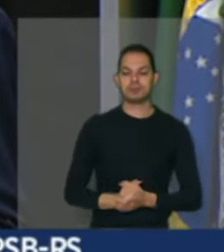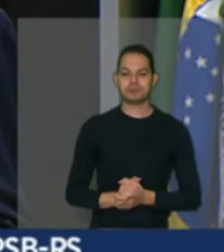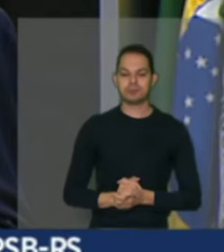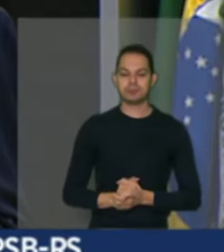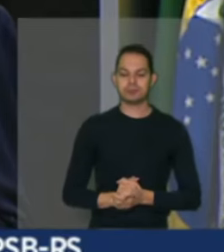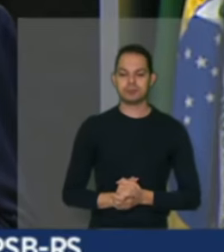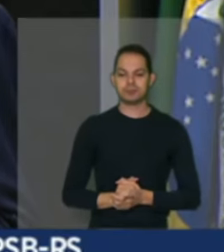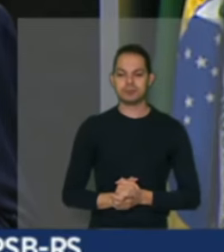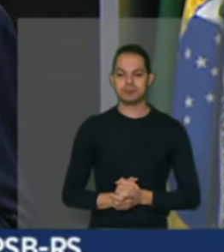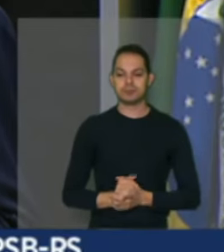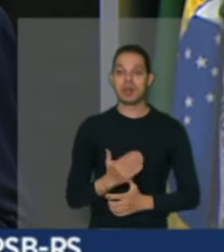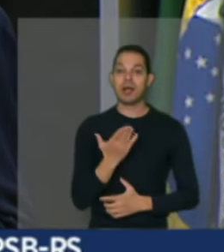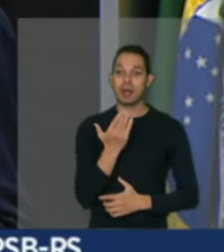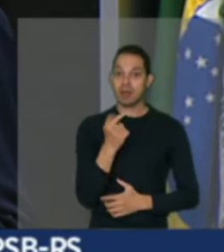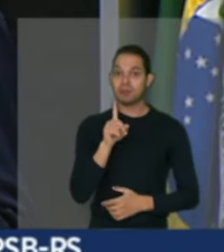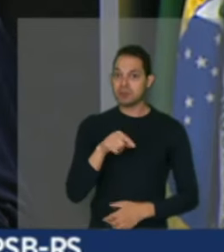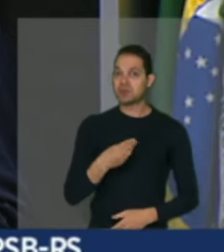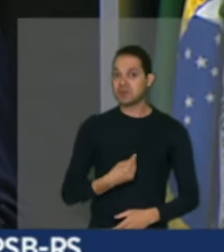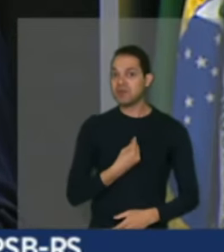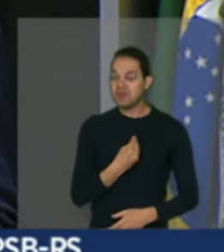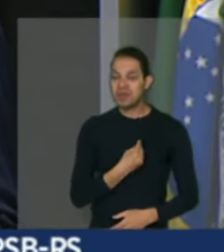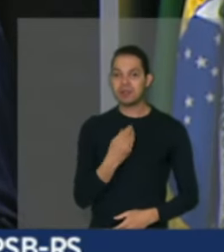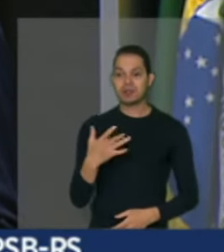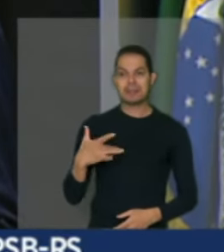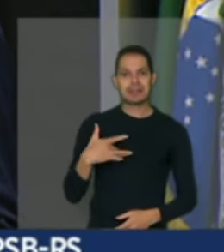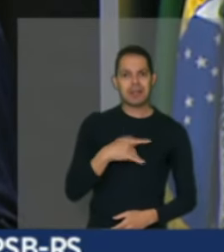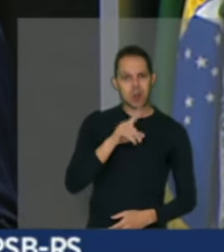Alimento é vida. Saúde é vida.